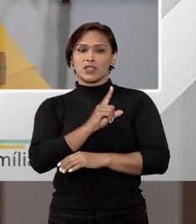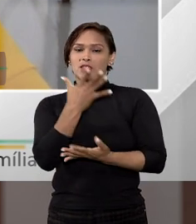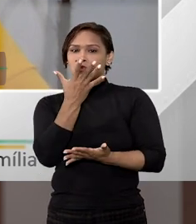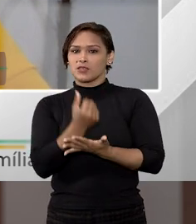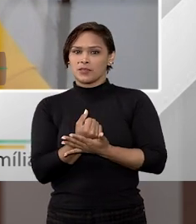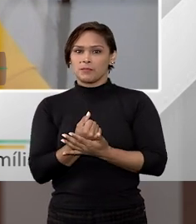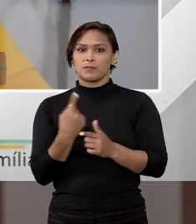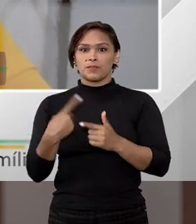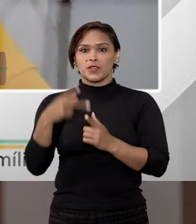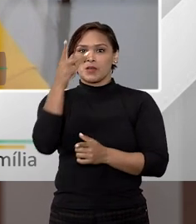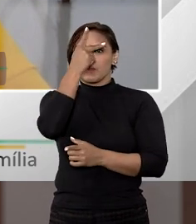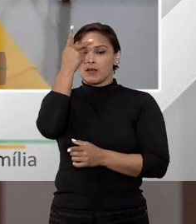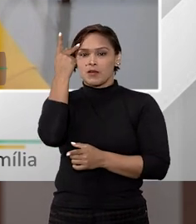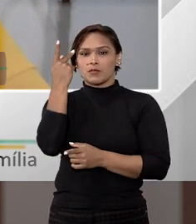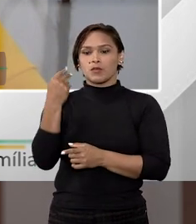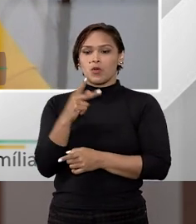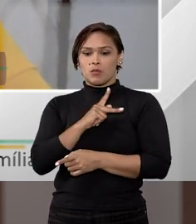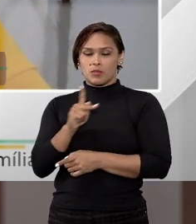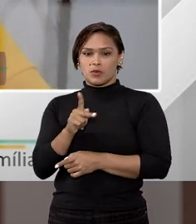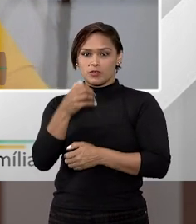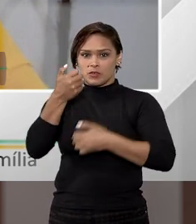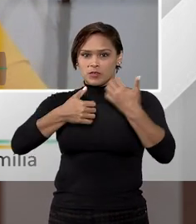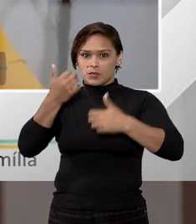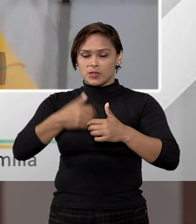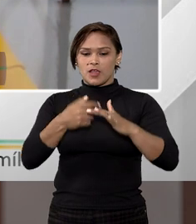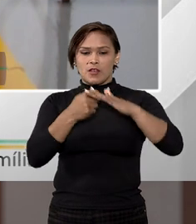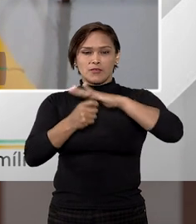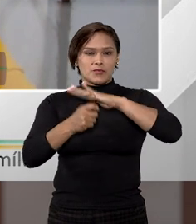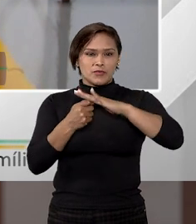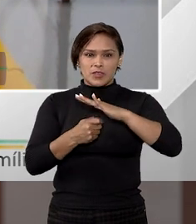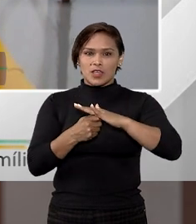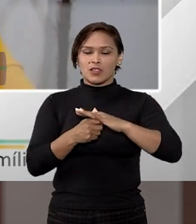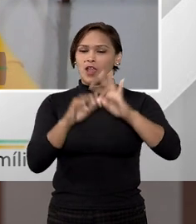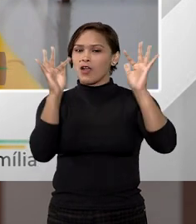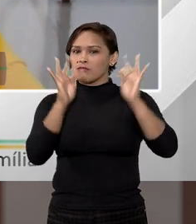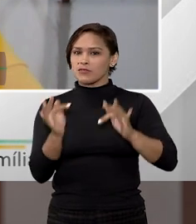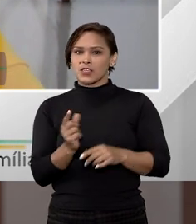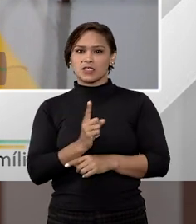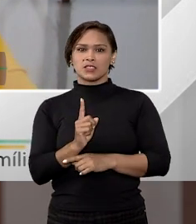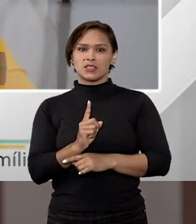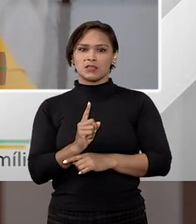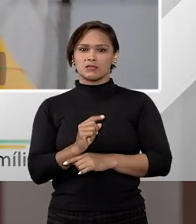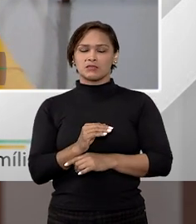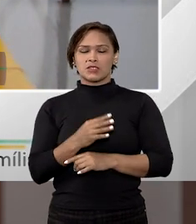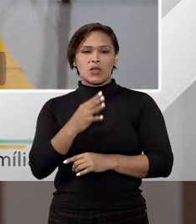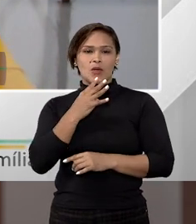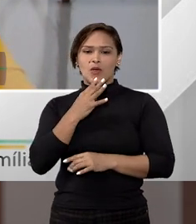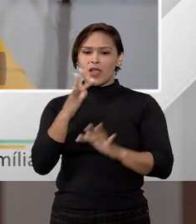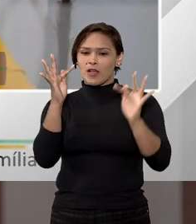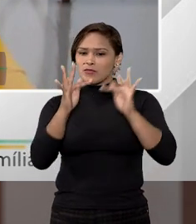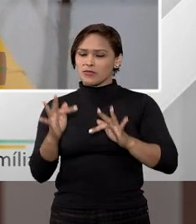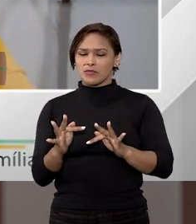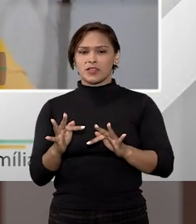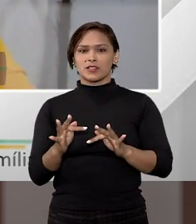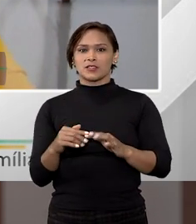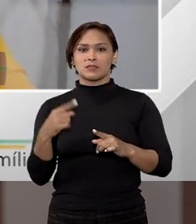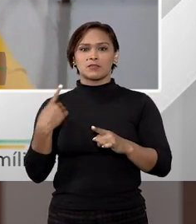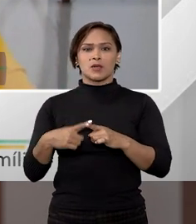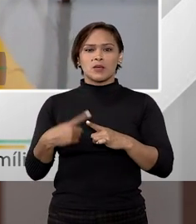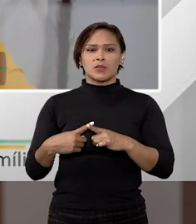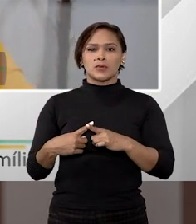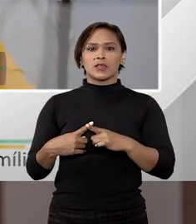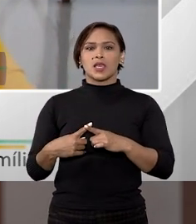fiador. O professor Vitor está aqui, vai concordar comigo, fiador não é uma pessoa feliz, não conheço fiador feliz. Professora Bruna,